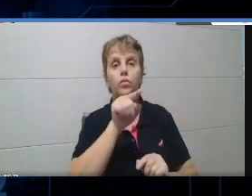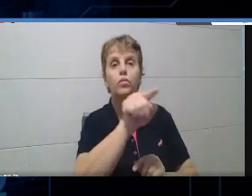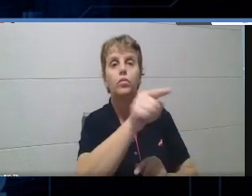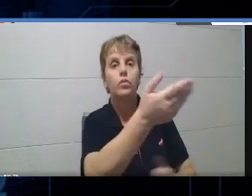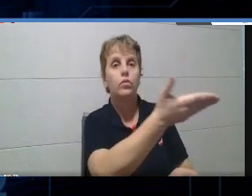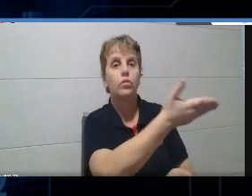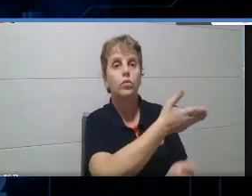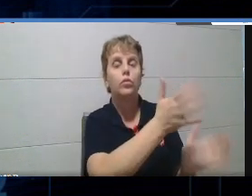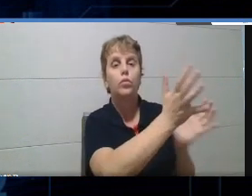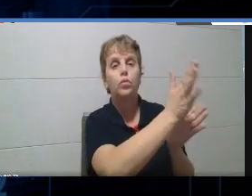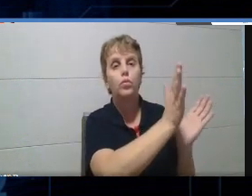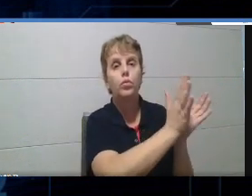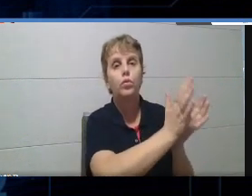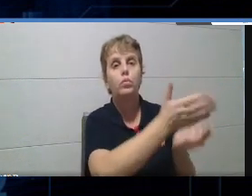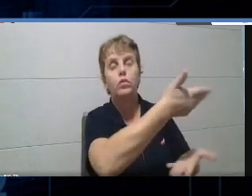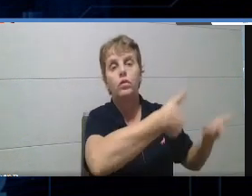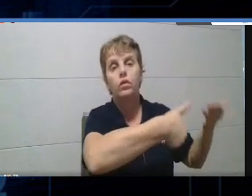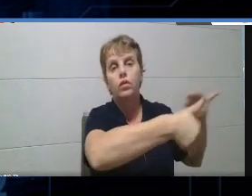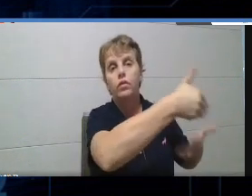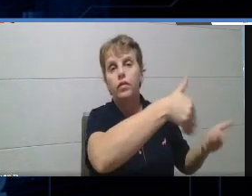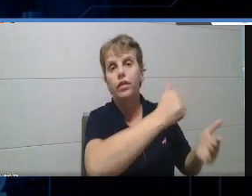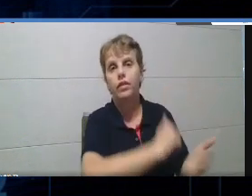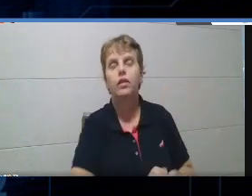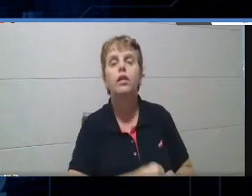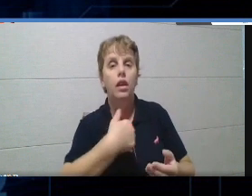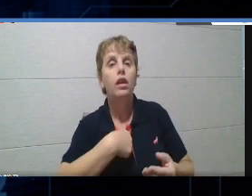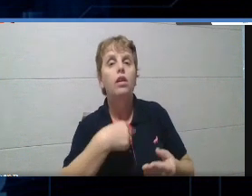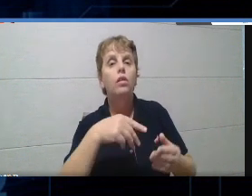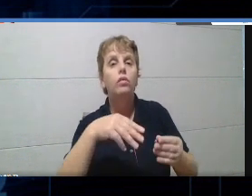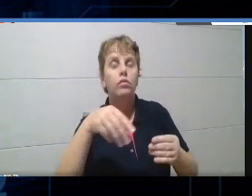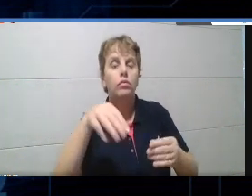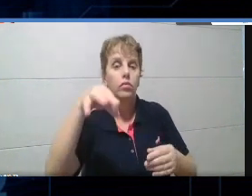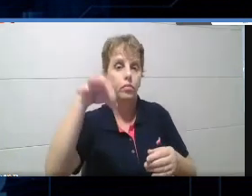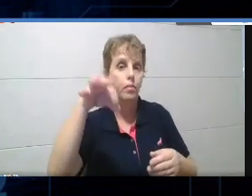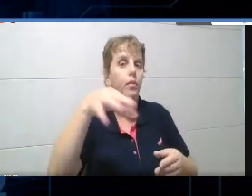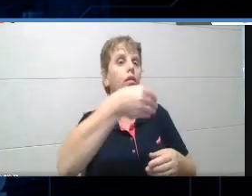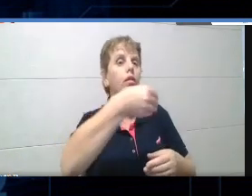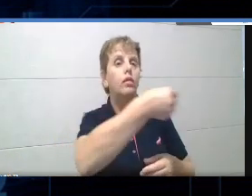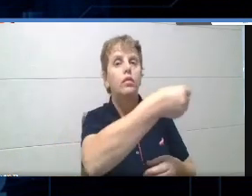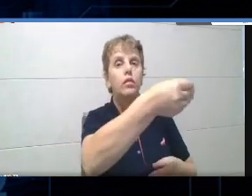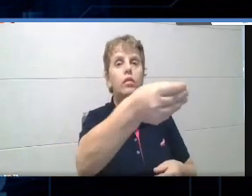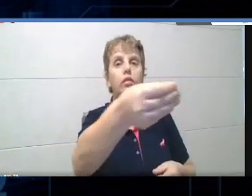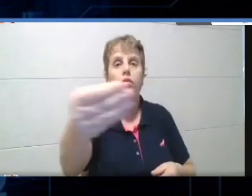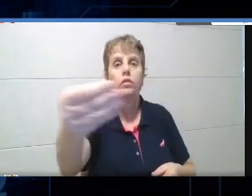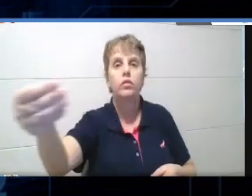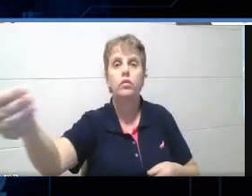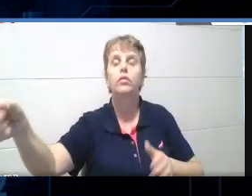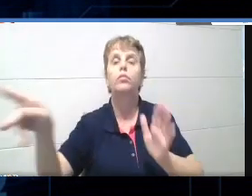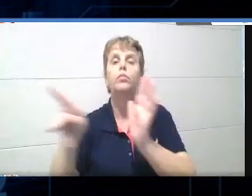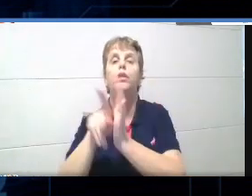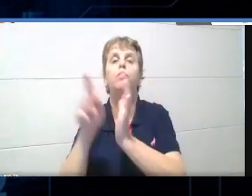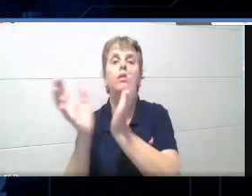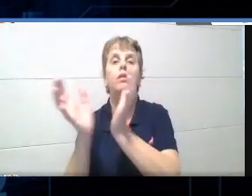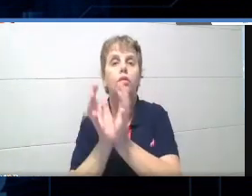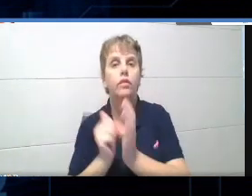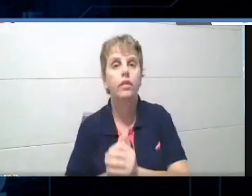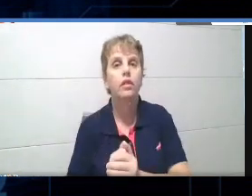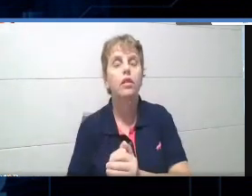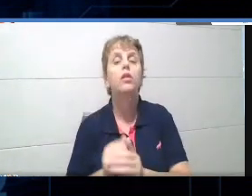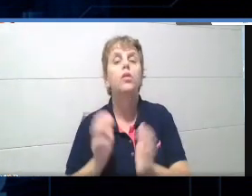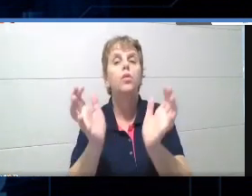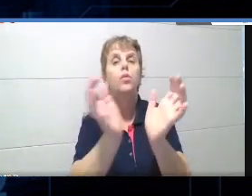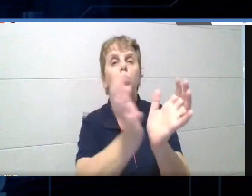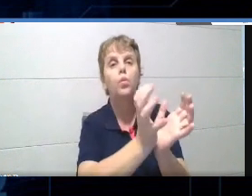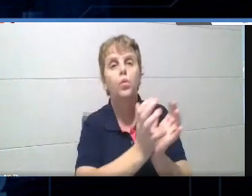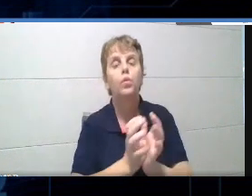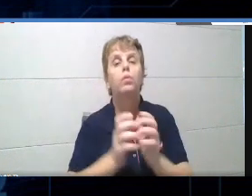uns aos outros, eu entreguei essas folhinhas para vários, para as equipes, e eles tinham que mostrar, e